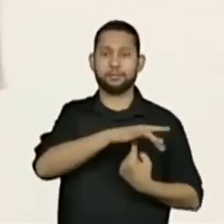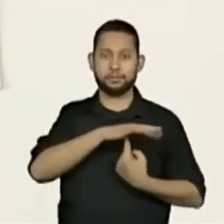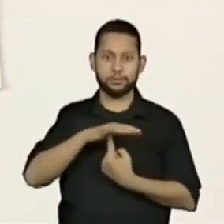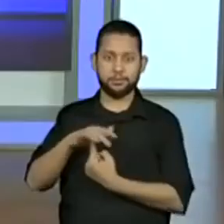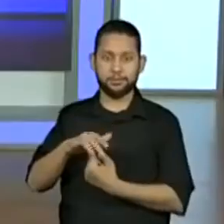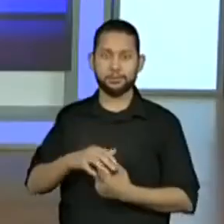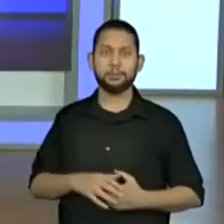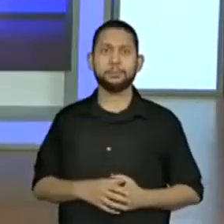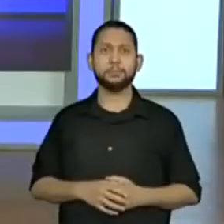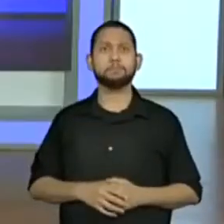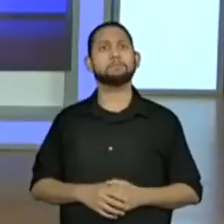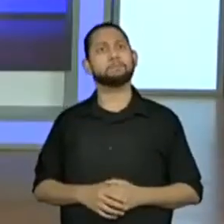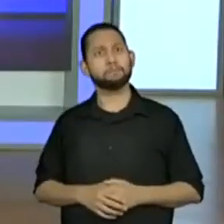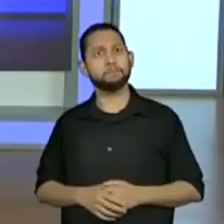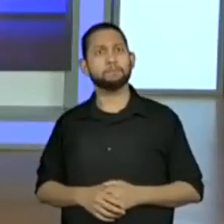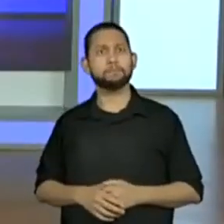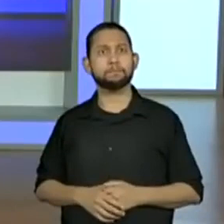só,